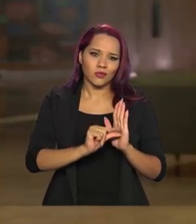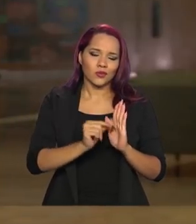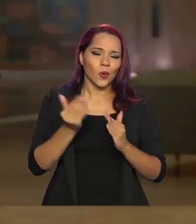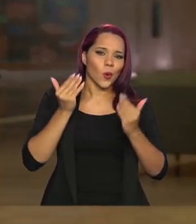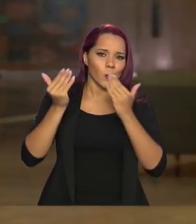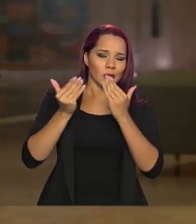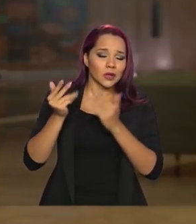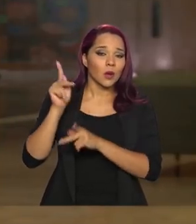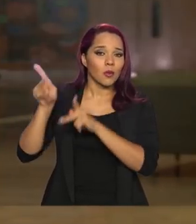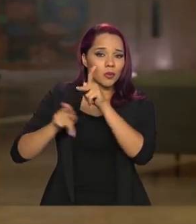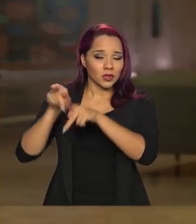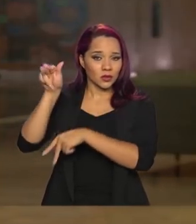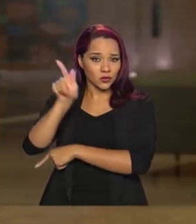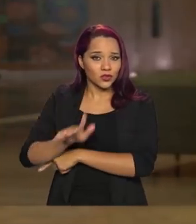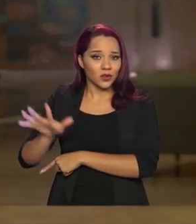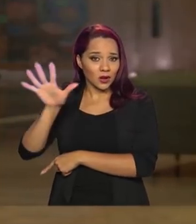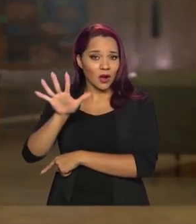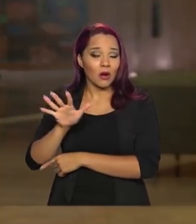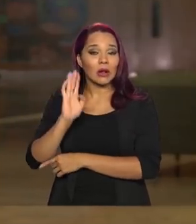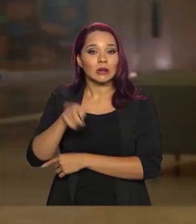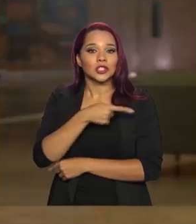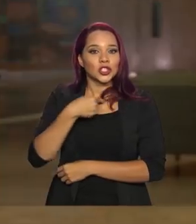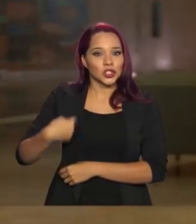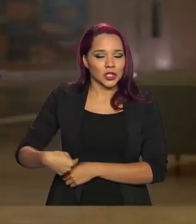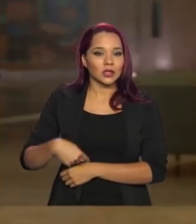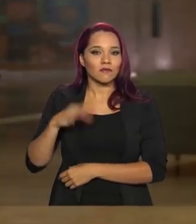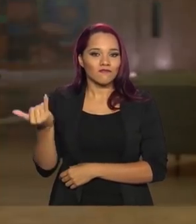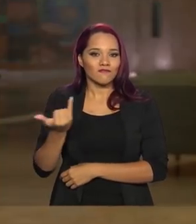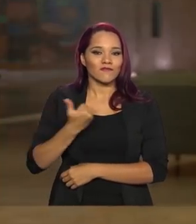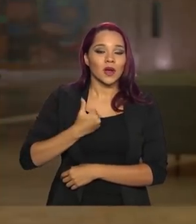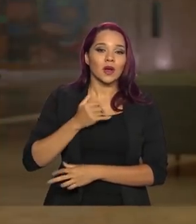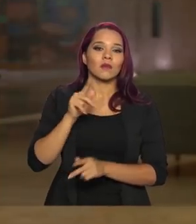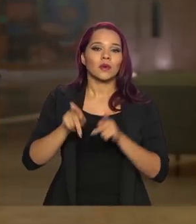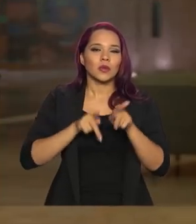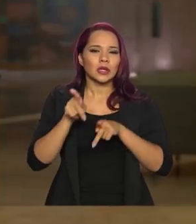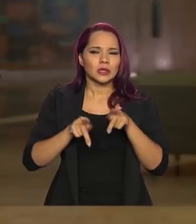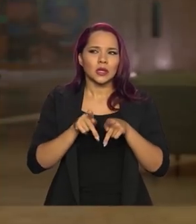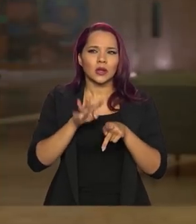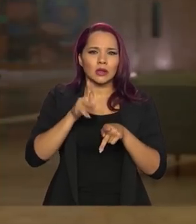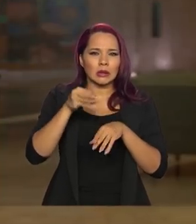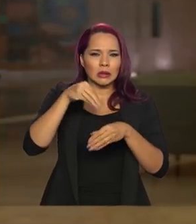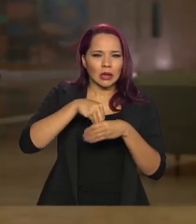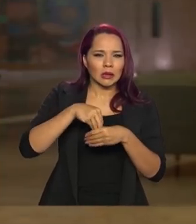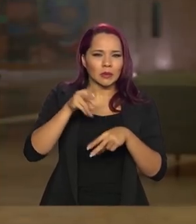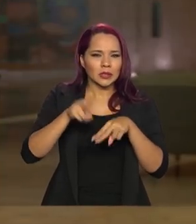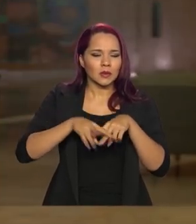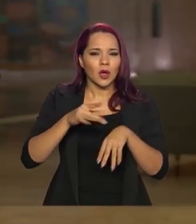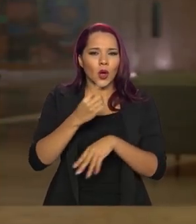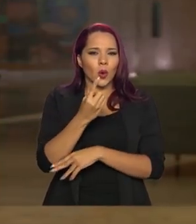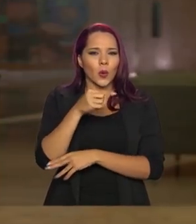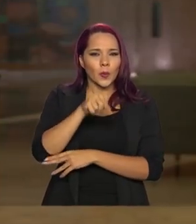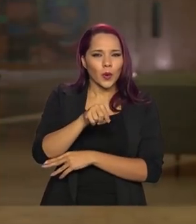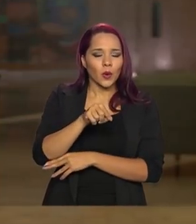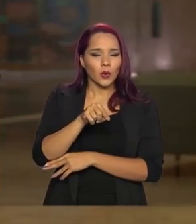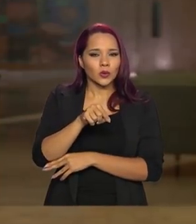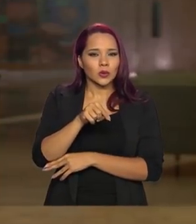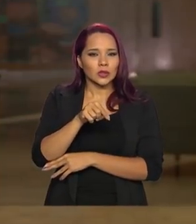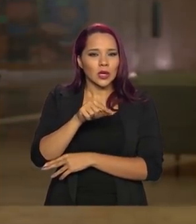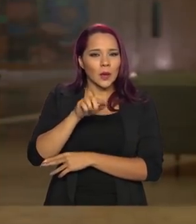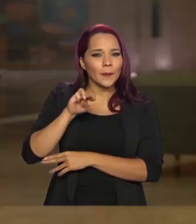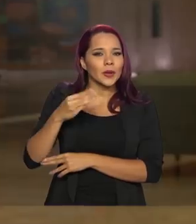comparação com a população em geral. Na China, os dados que eu tenho de uma população de 1,7 milhão de